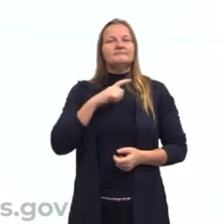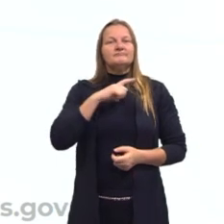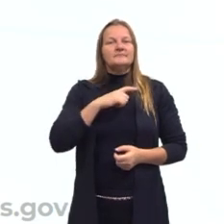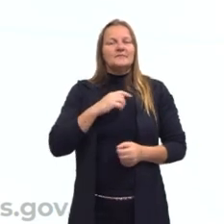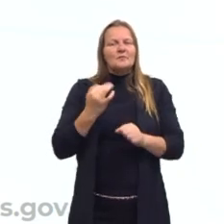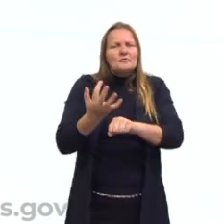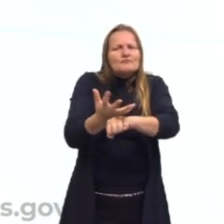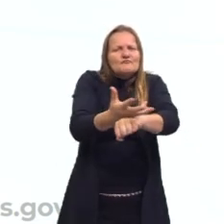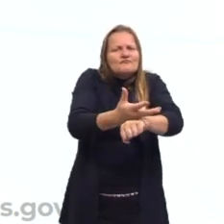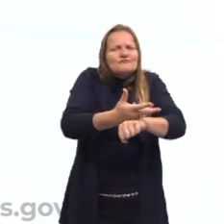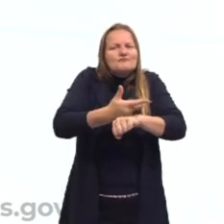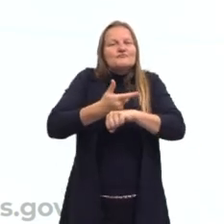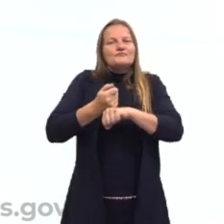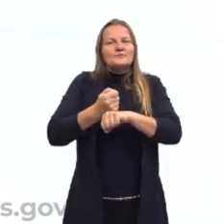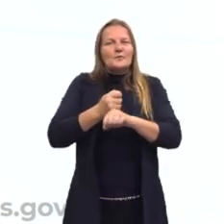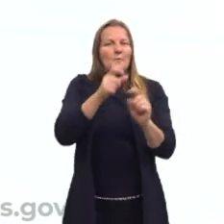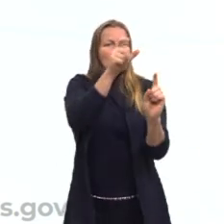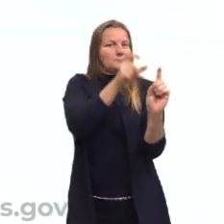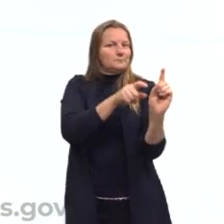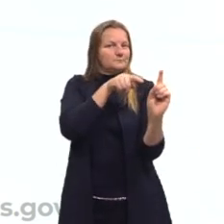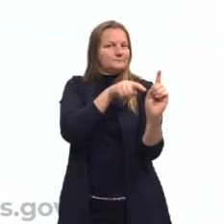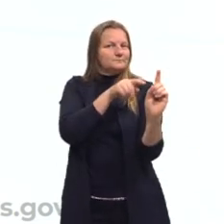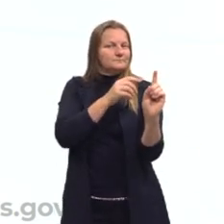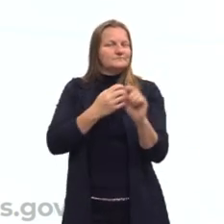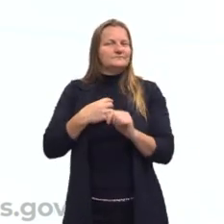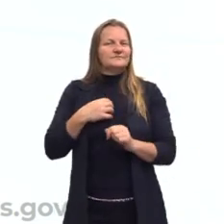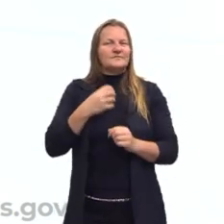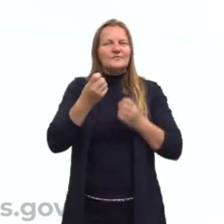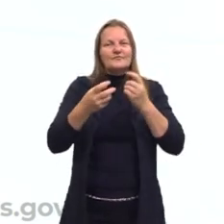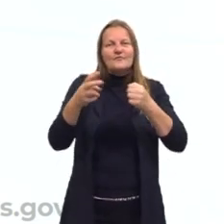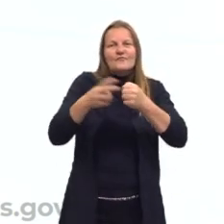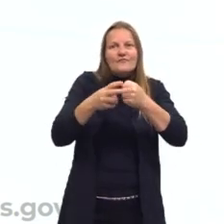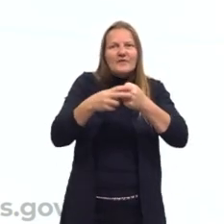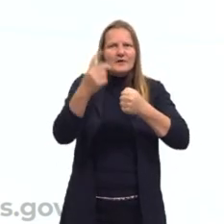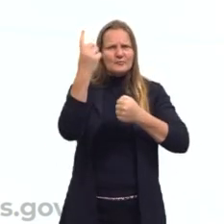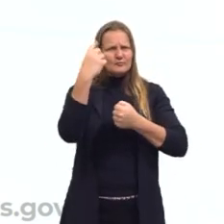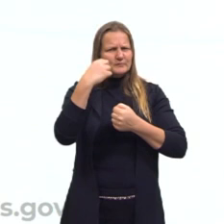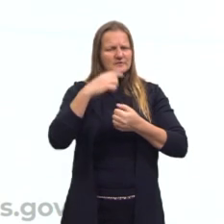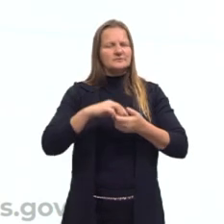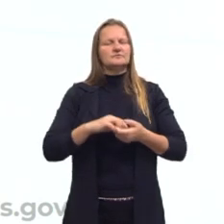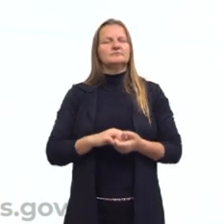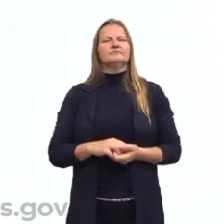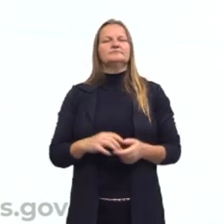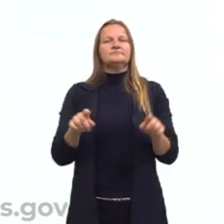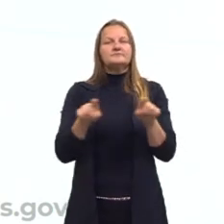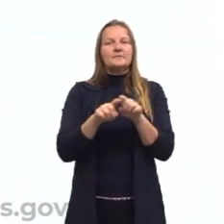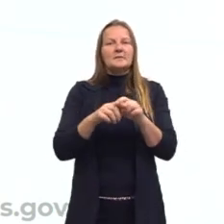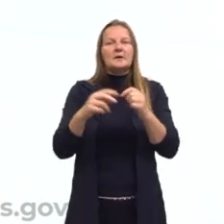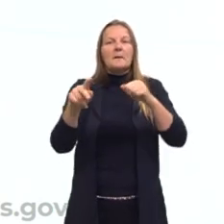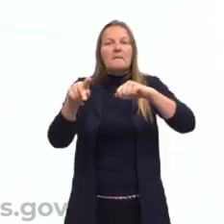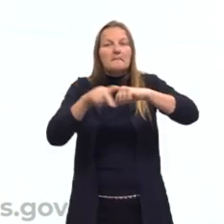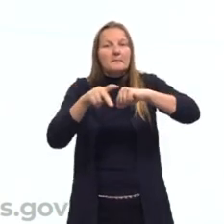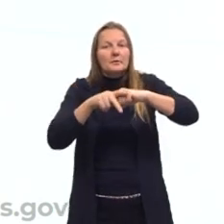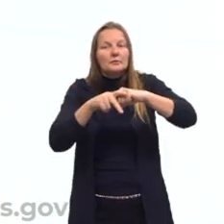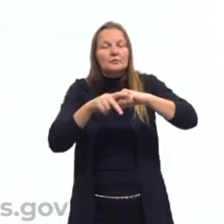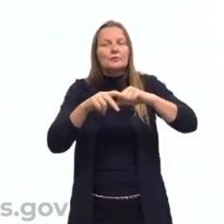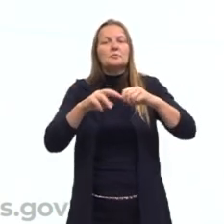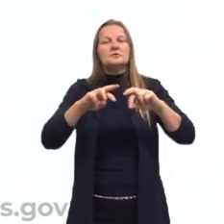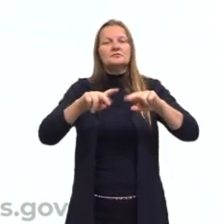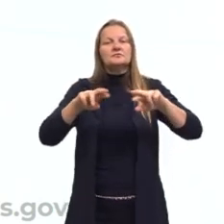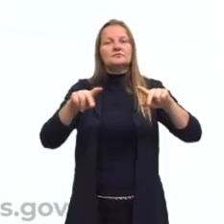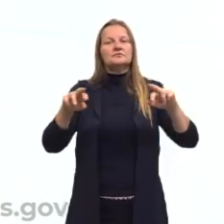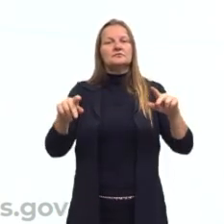persuadir o destinatário, fazendo uso de verbos no imperativo, pronomes na segunda